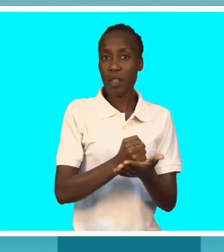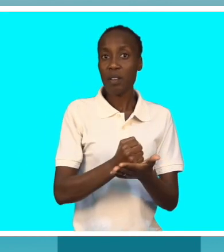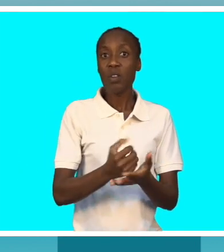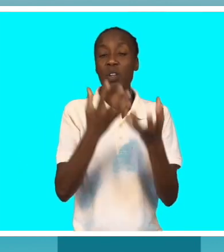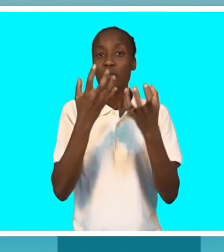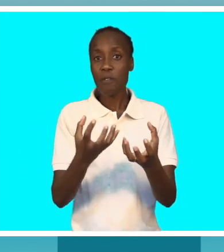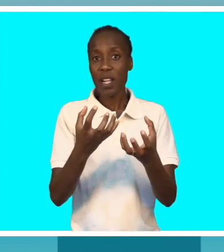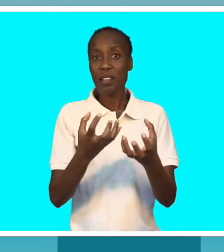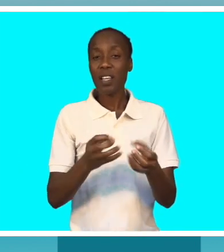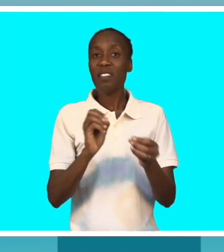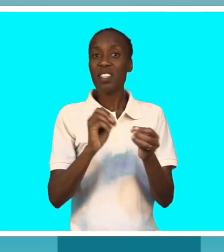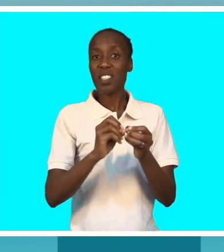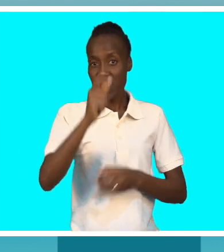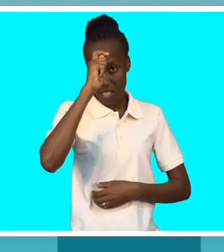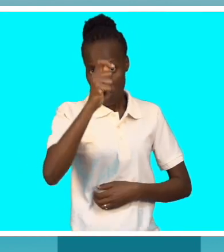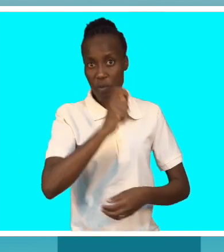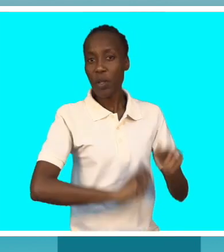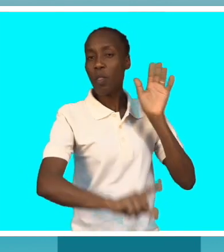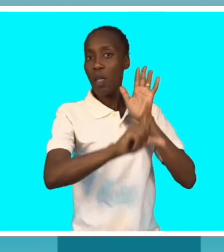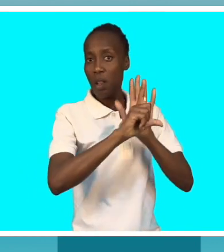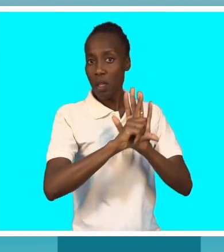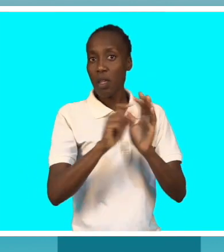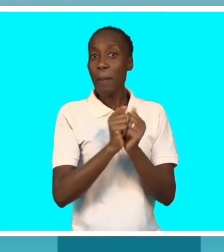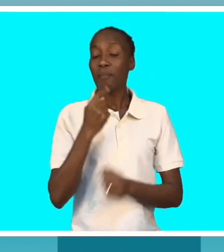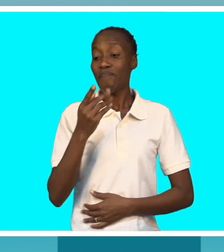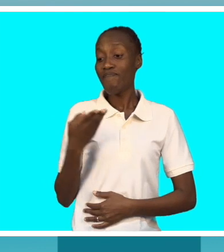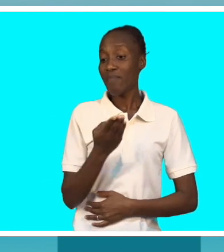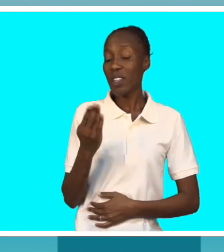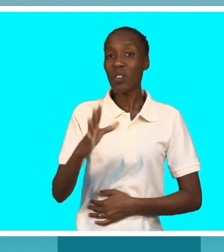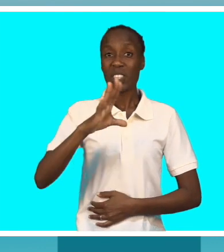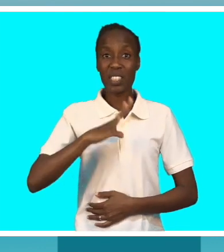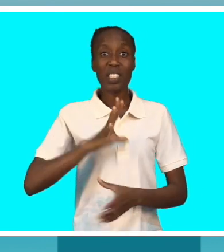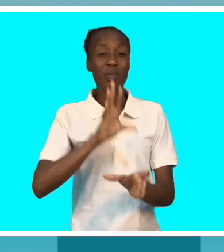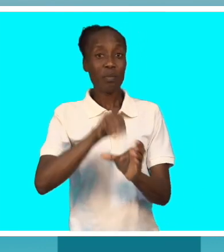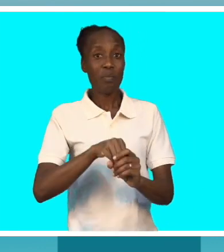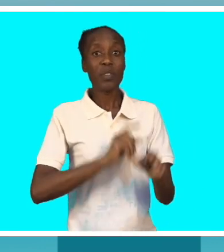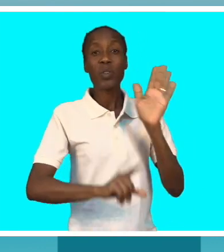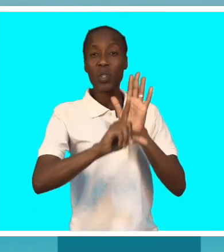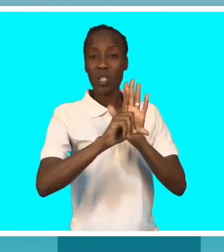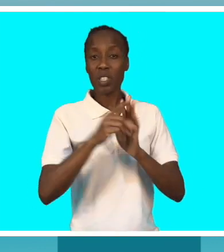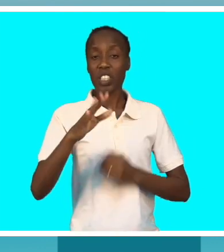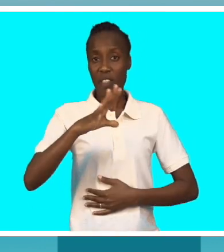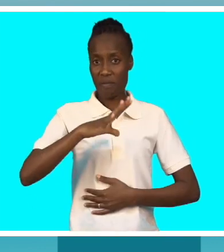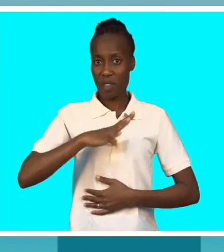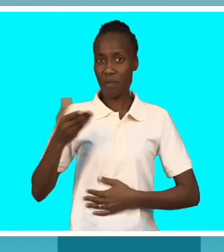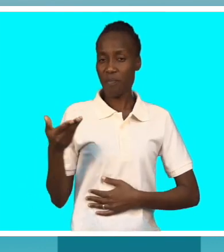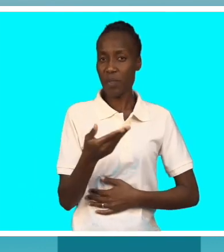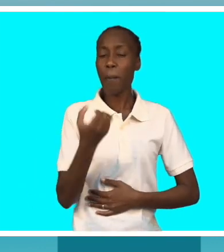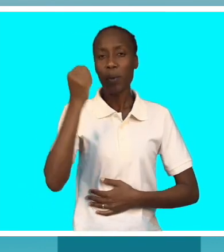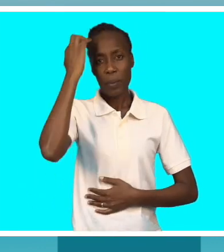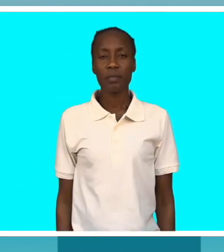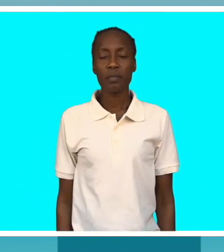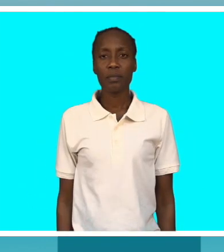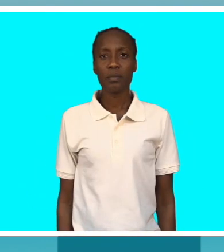Embora não seja uma lei como tal, mas eu penso que associado àquilo que são instrumentos legislativos que já existem, eu penso que vai contribuir